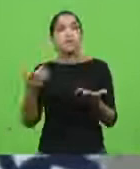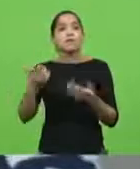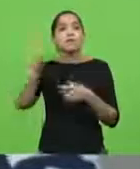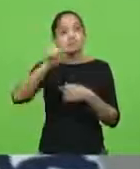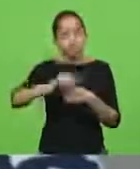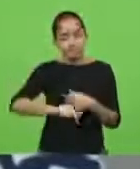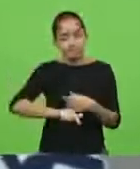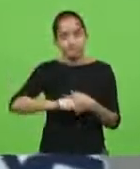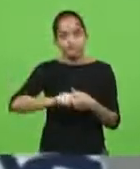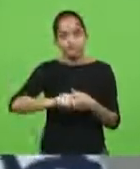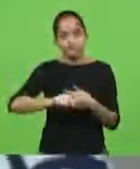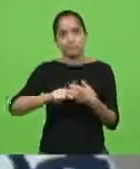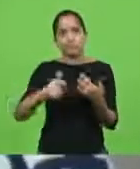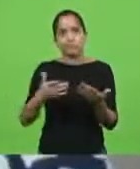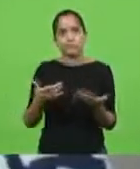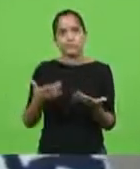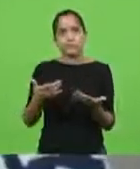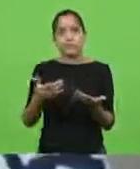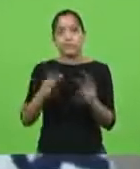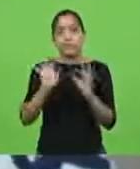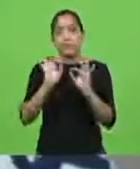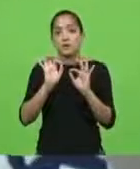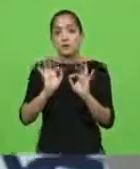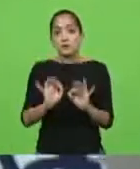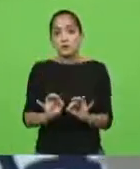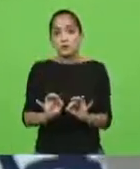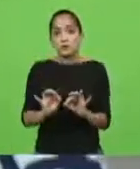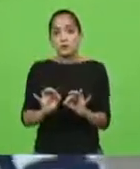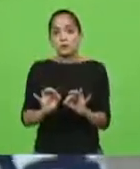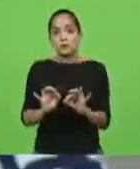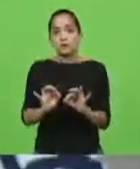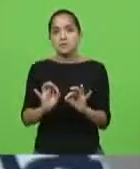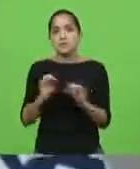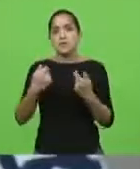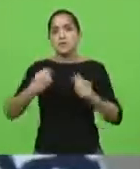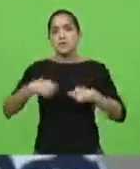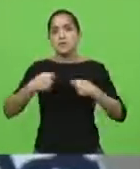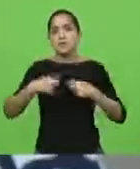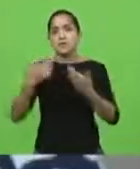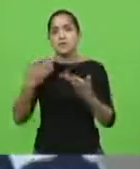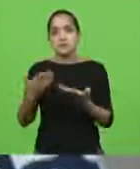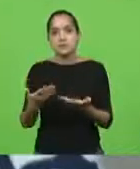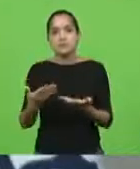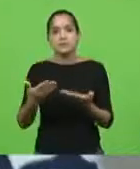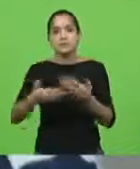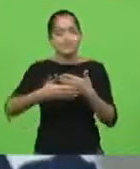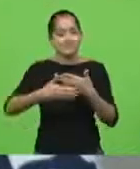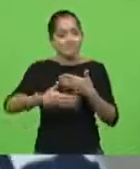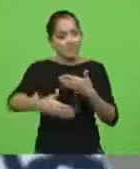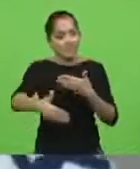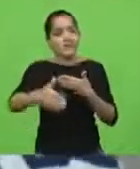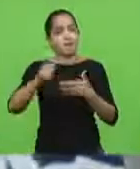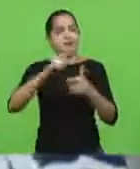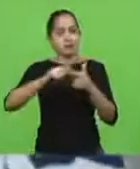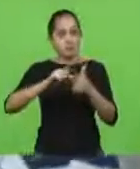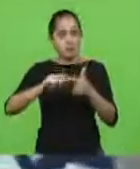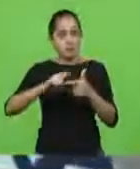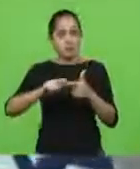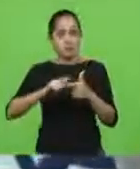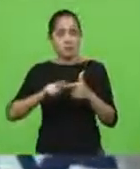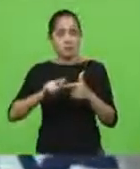muito mais propriedade. Com certeza, nós temos grandes problemas pela frente ainda. Grande.